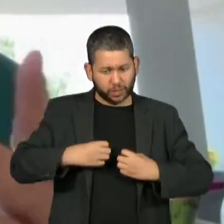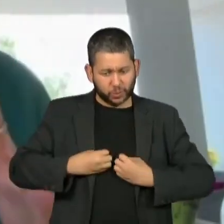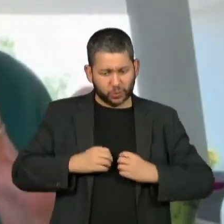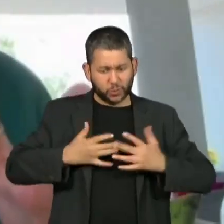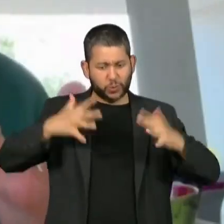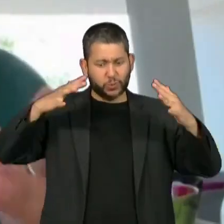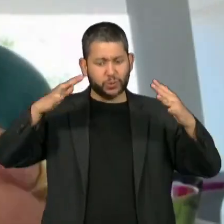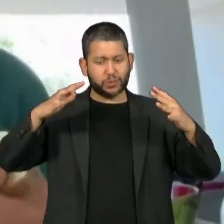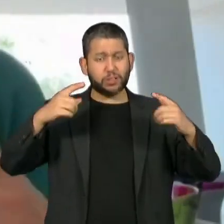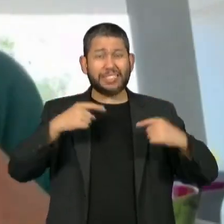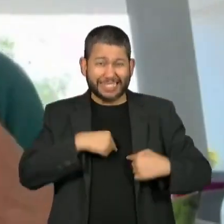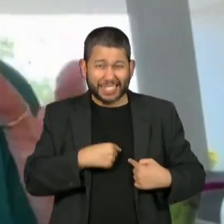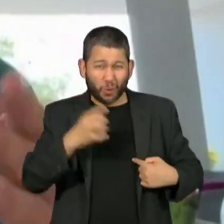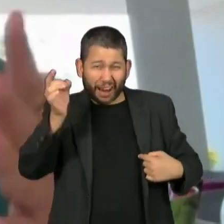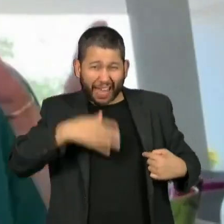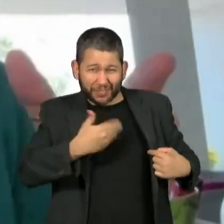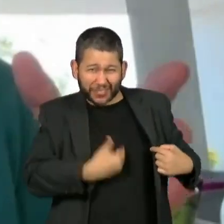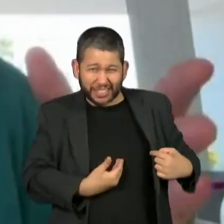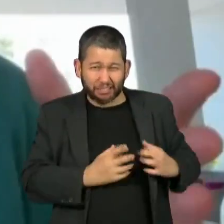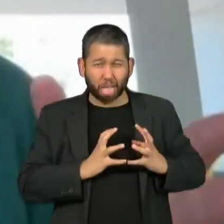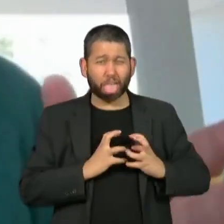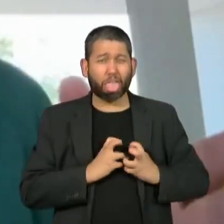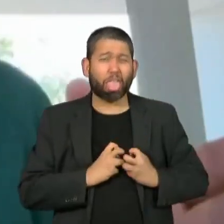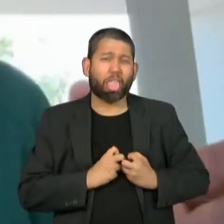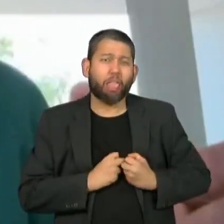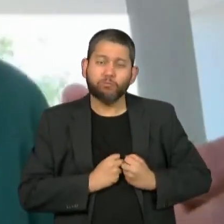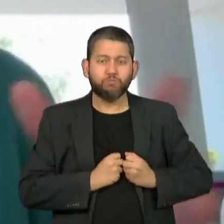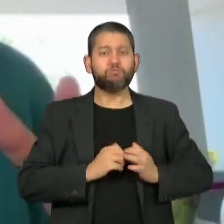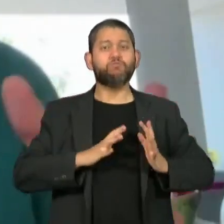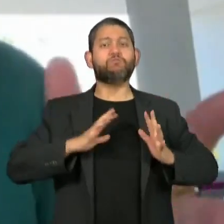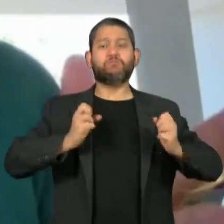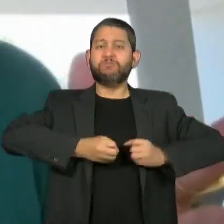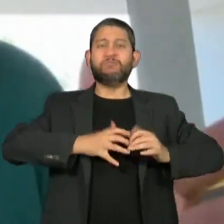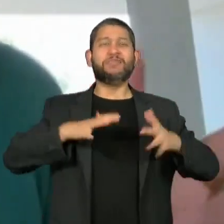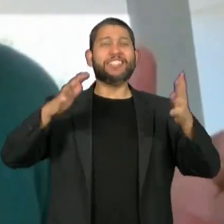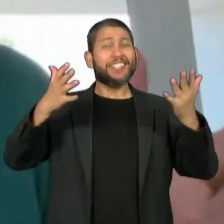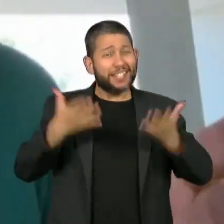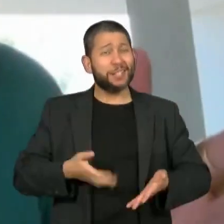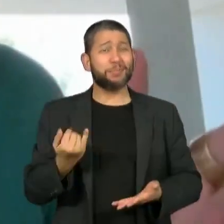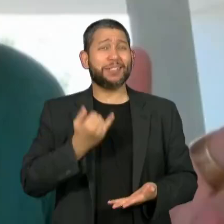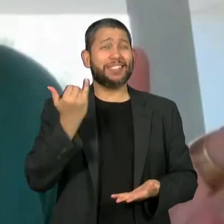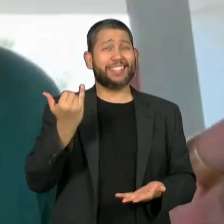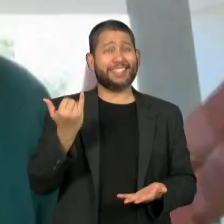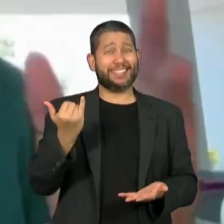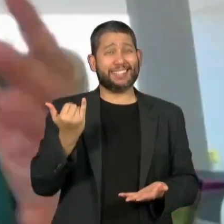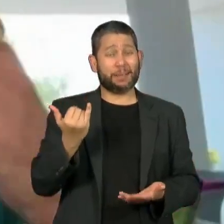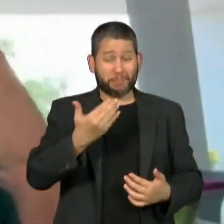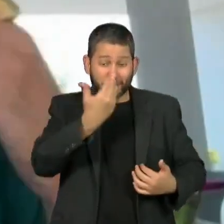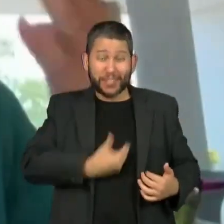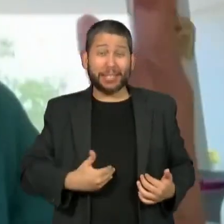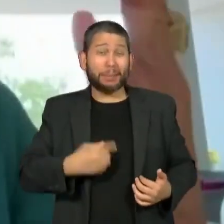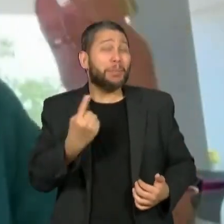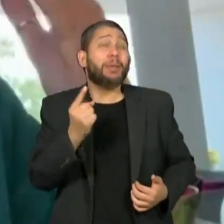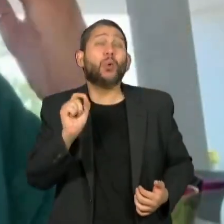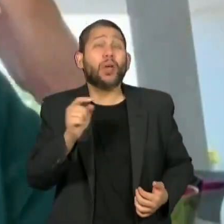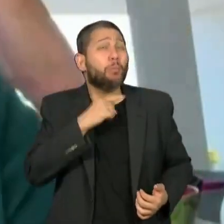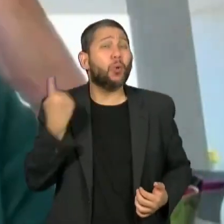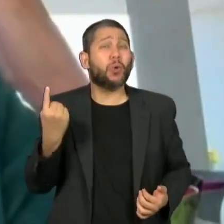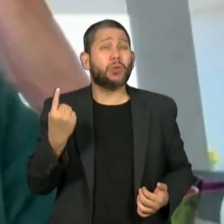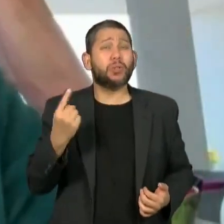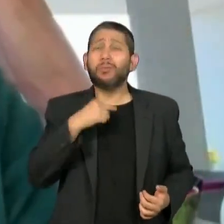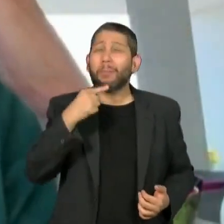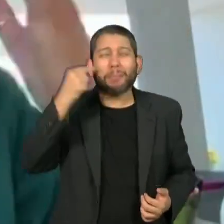que não nos destruam, para que tenham uma aparência de destino, não? A primeira ferida é a morte, que é impensável,